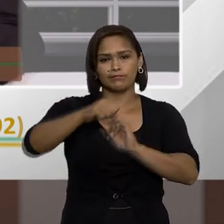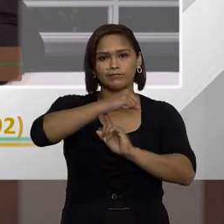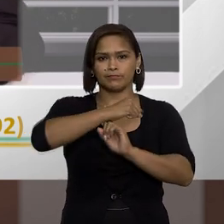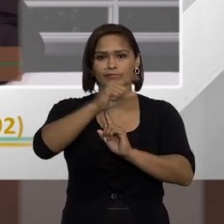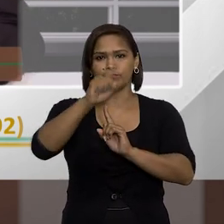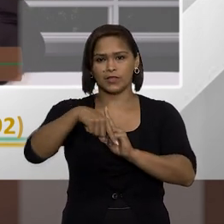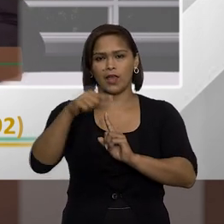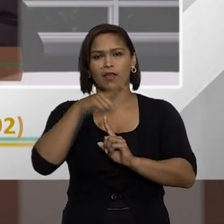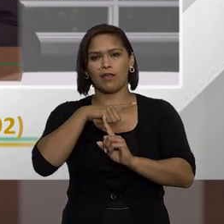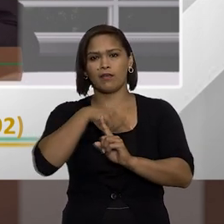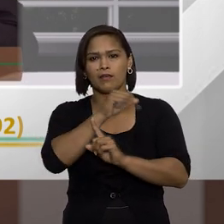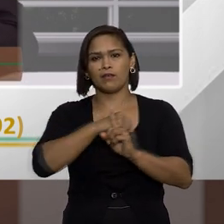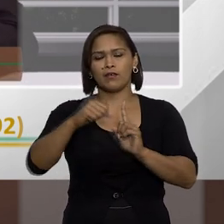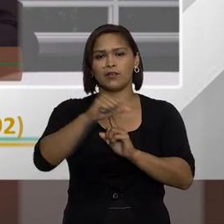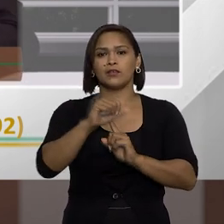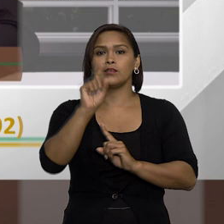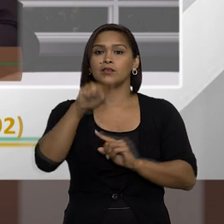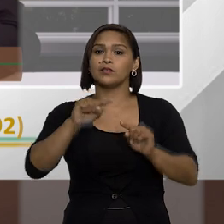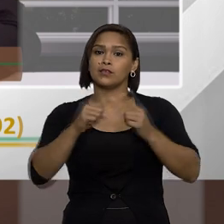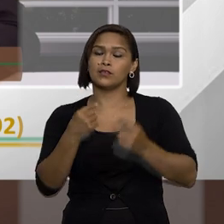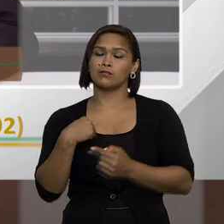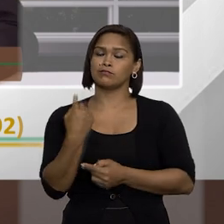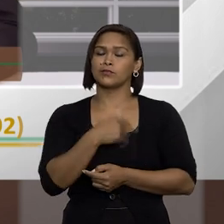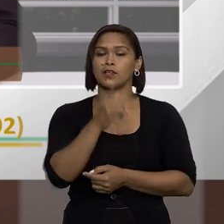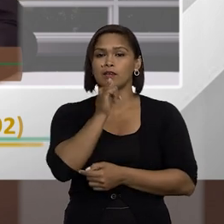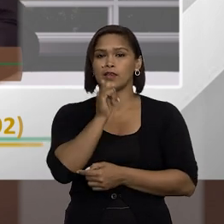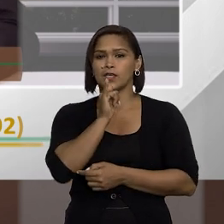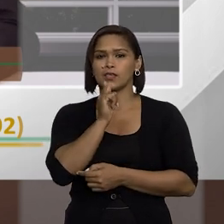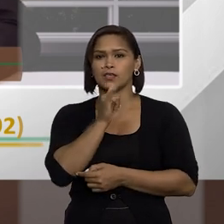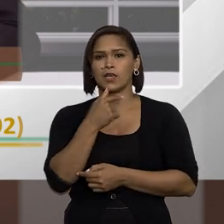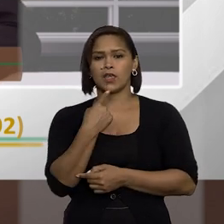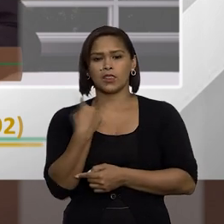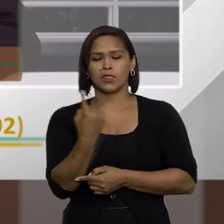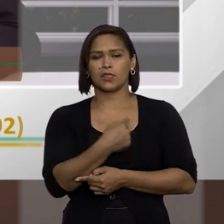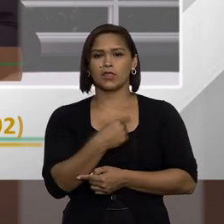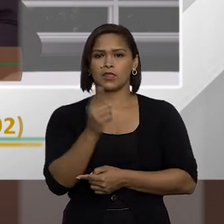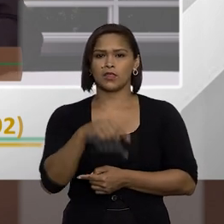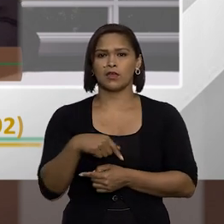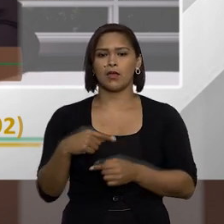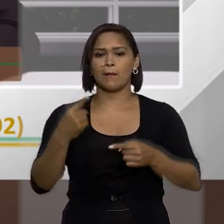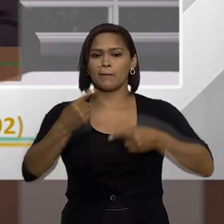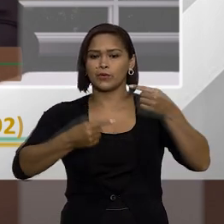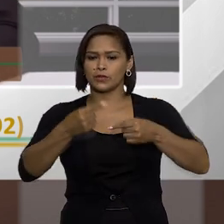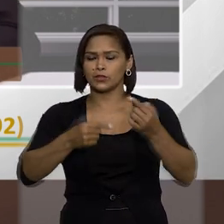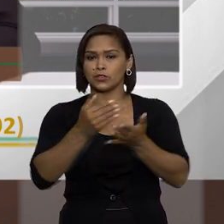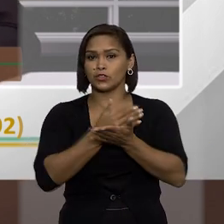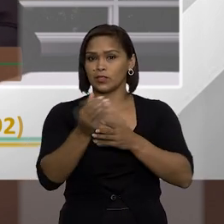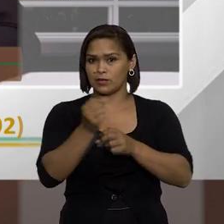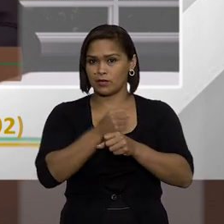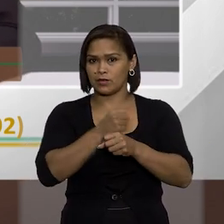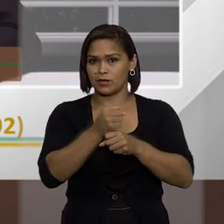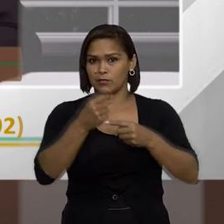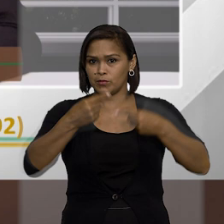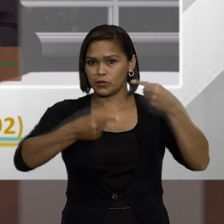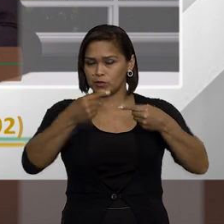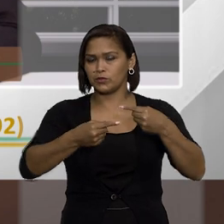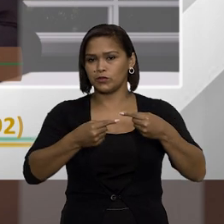na sociedade então a gente por exemplo logo estamos aí em época política em ano político